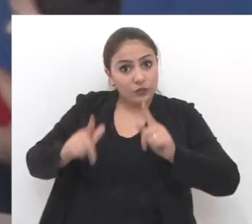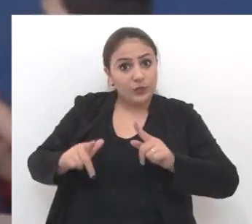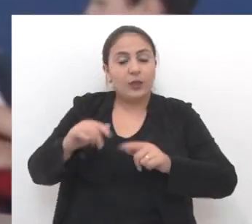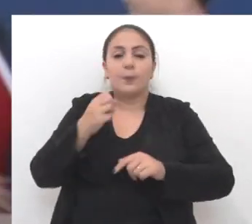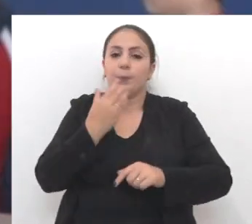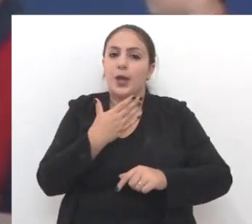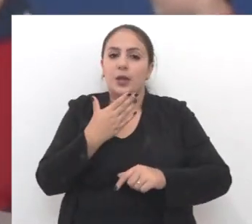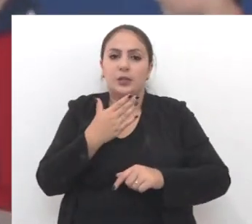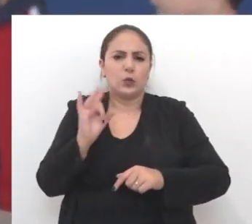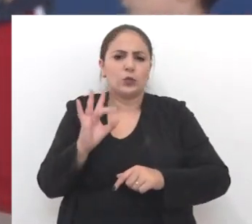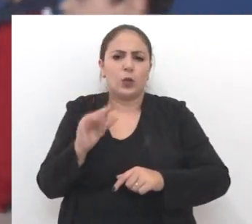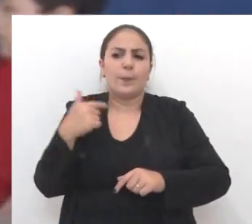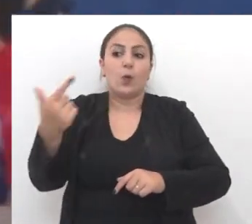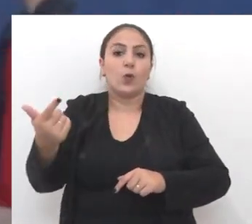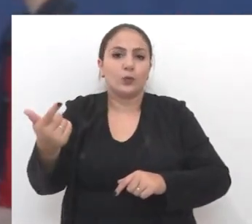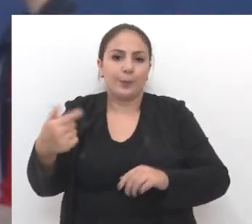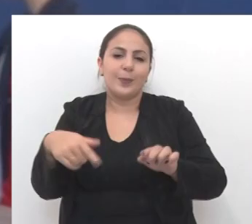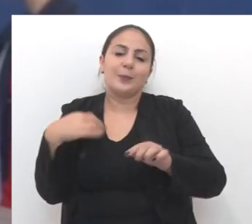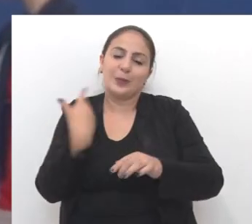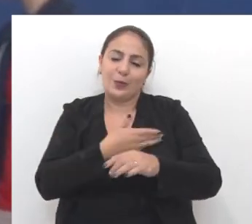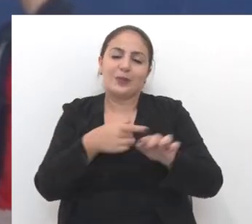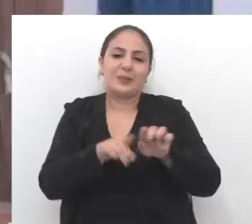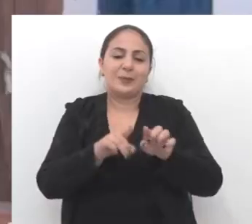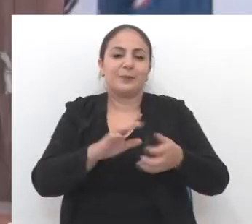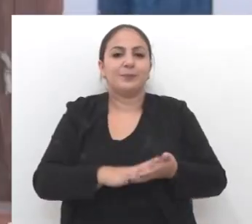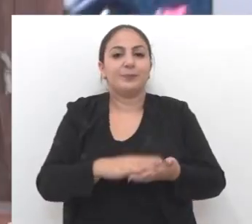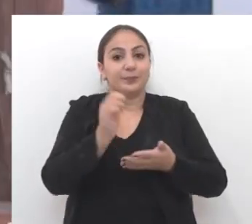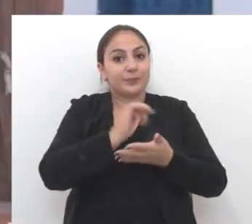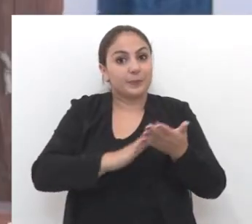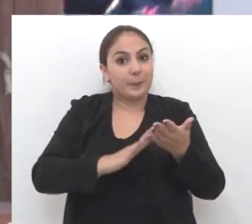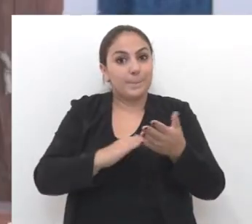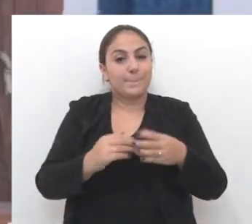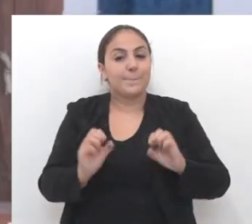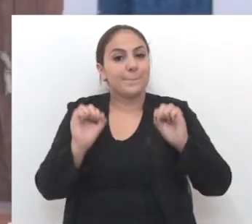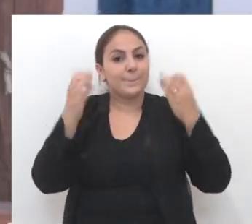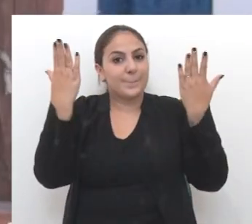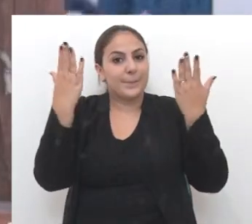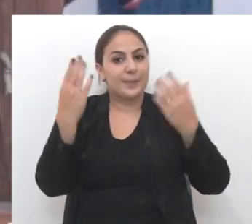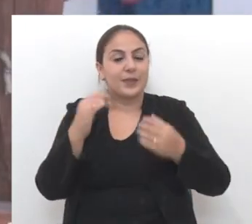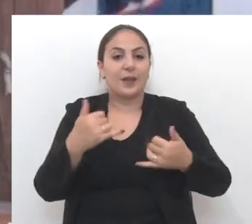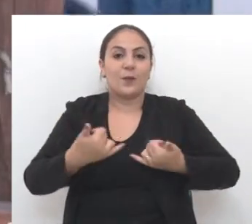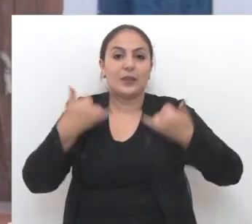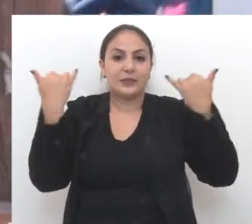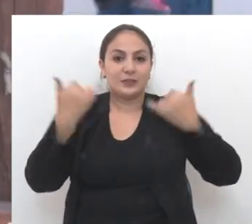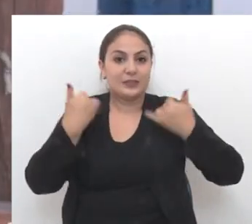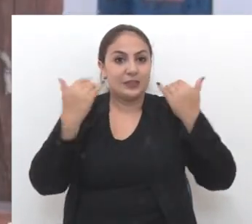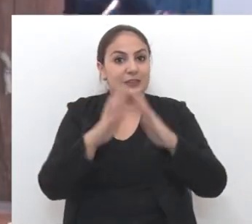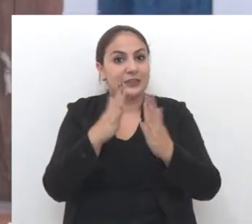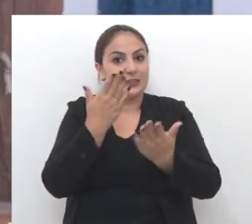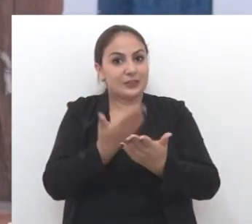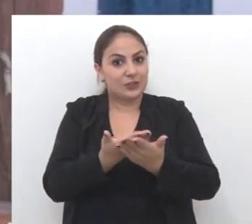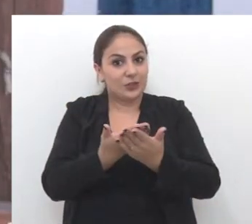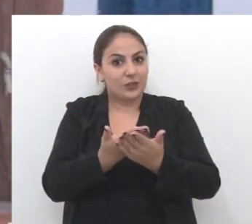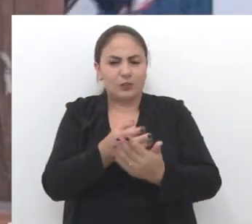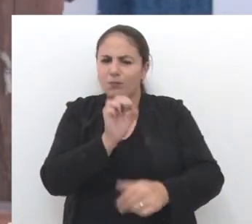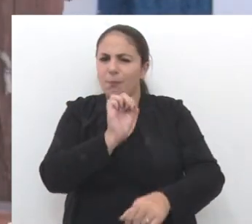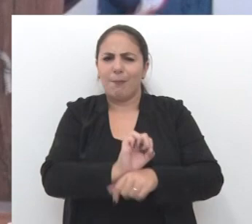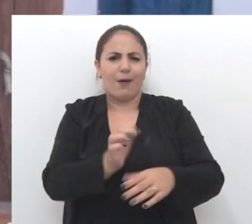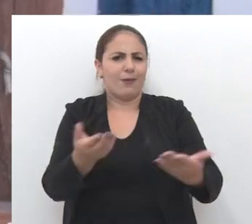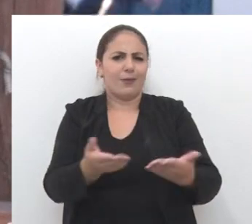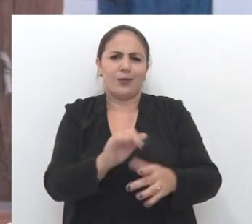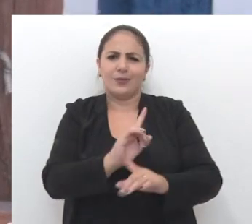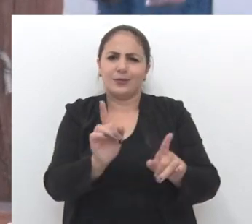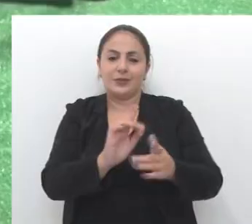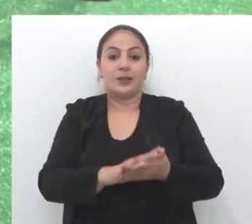diferença, isso é um bem não só para o outro, mas para nós também. E as atividades em comemoração ao aniversário da escola não